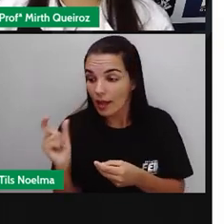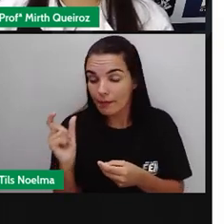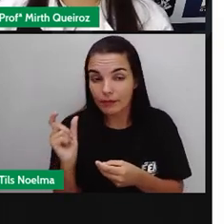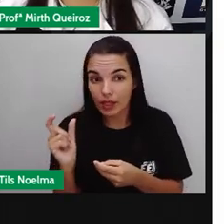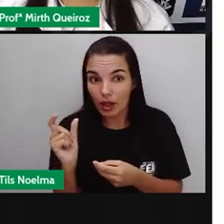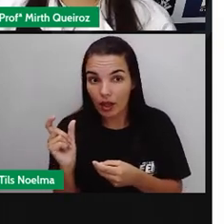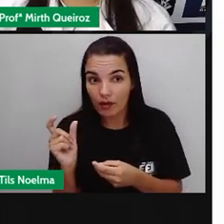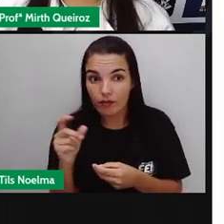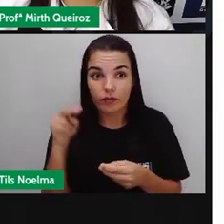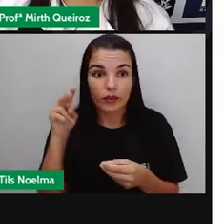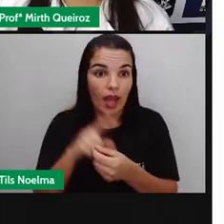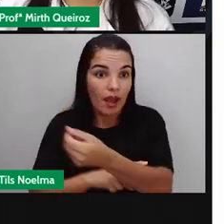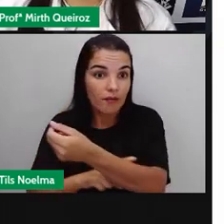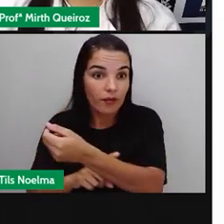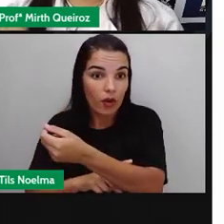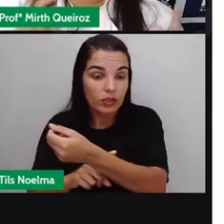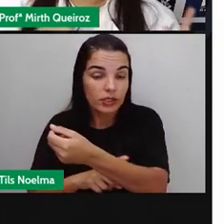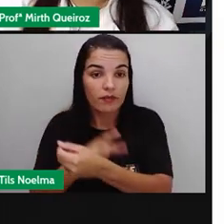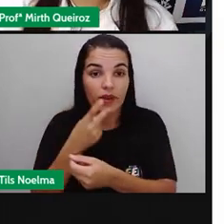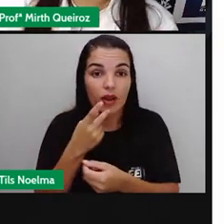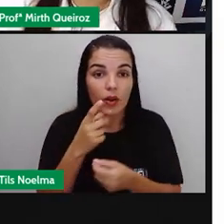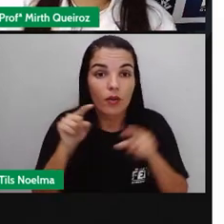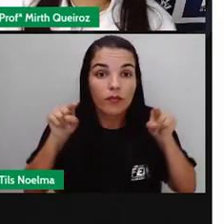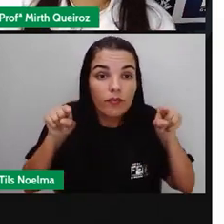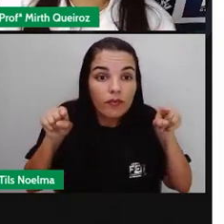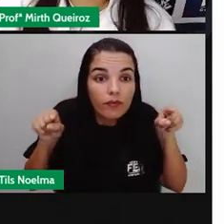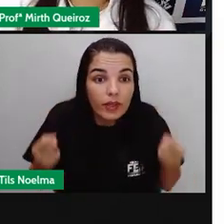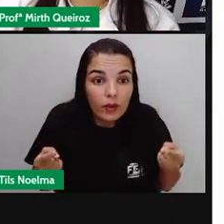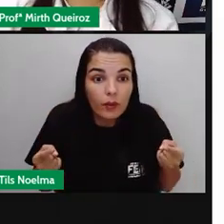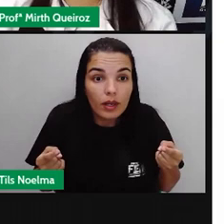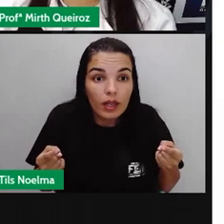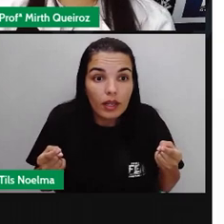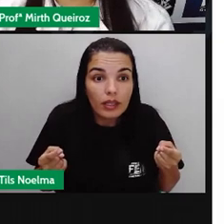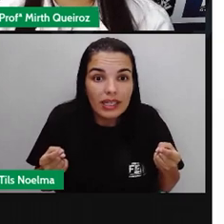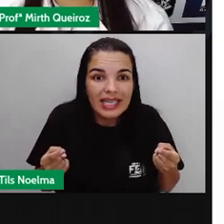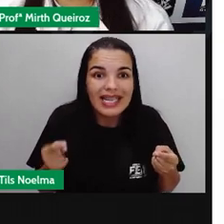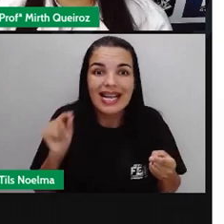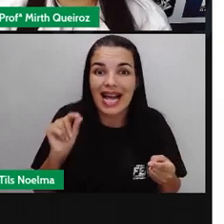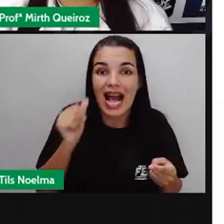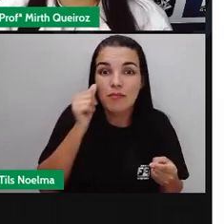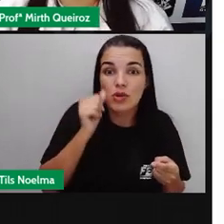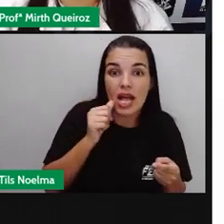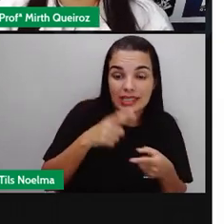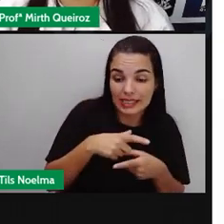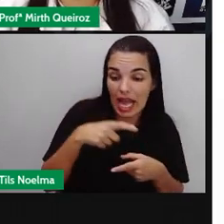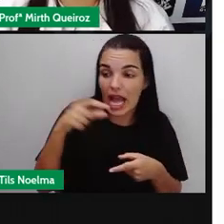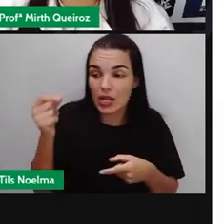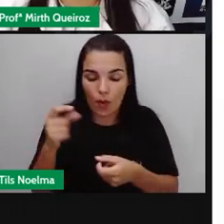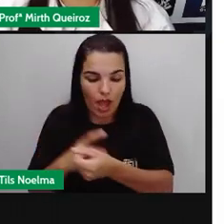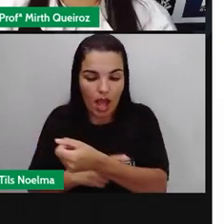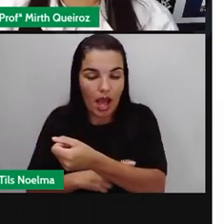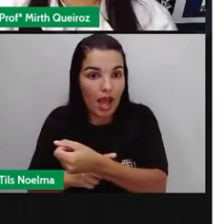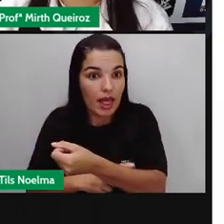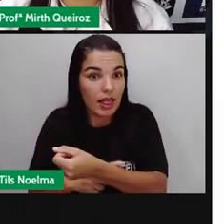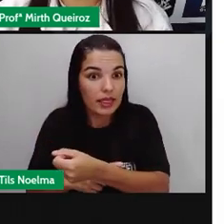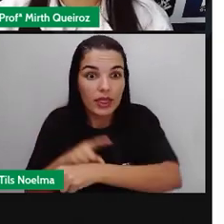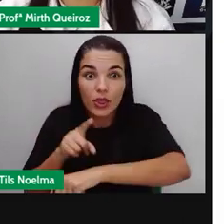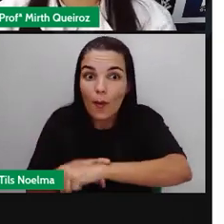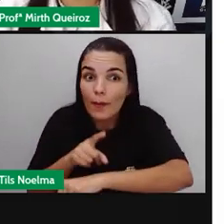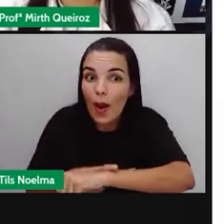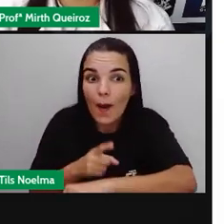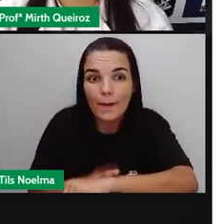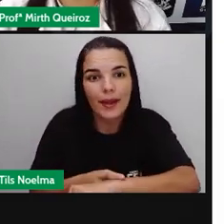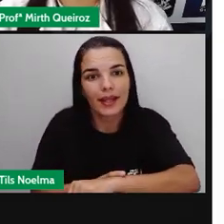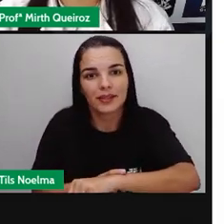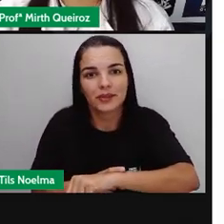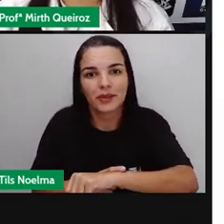significa que a mulher saiu da reunião e ela estava nervosa naquele momento, né? Ela ficou nervosa